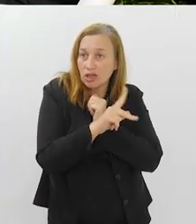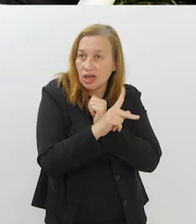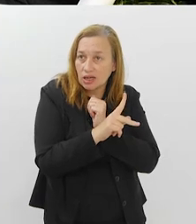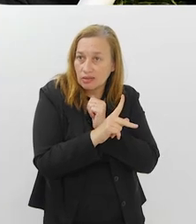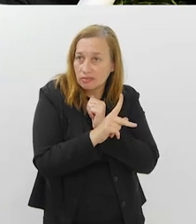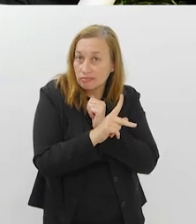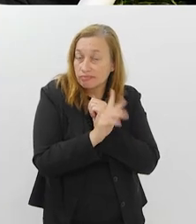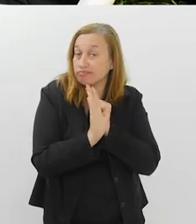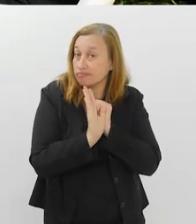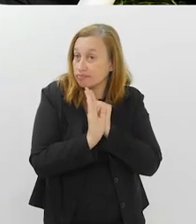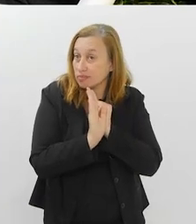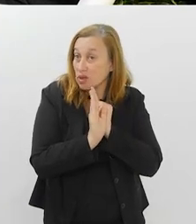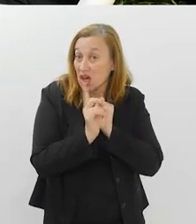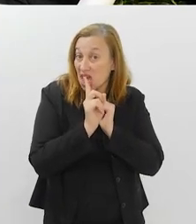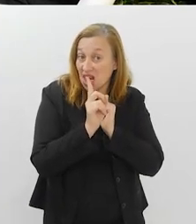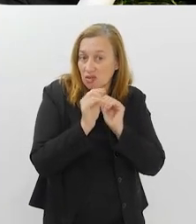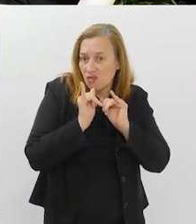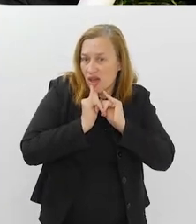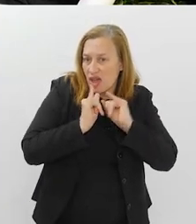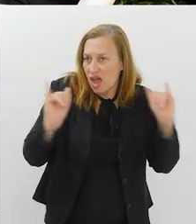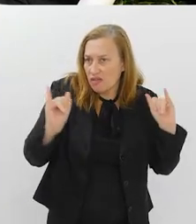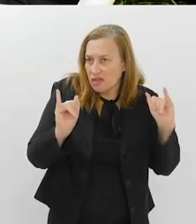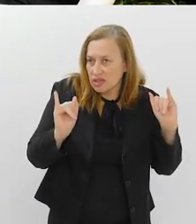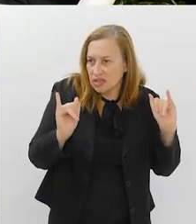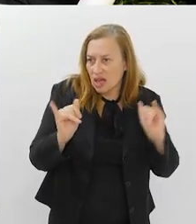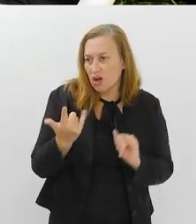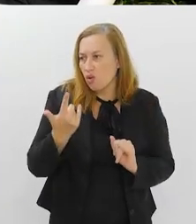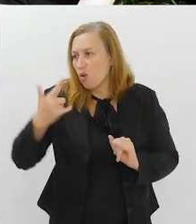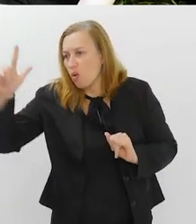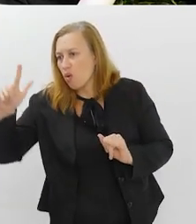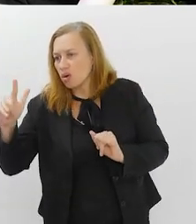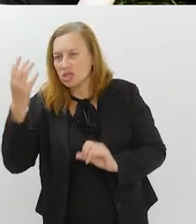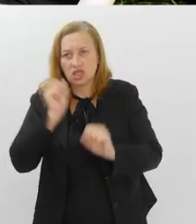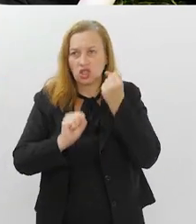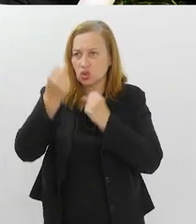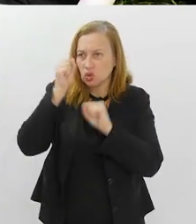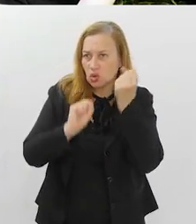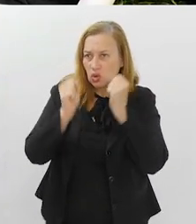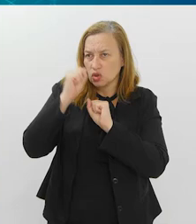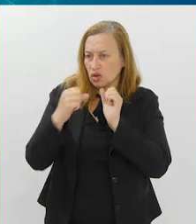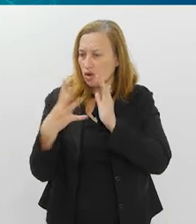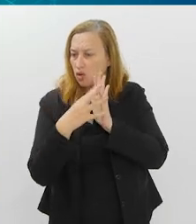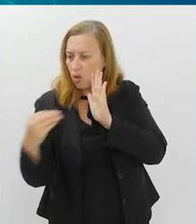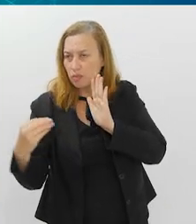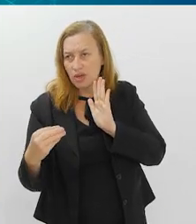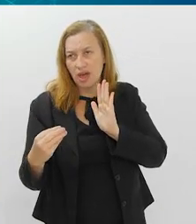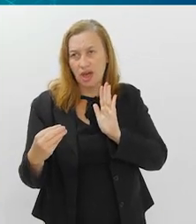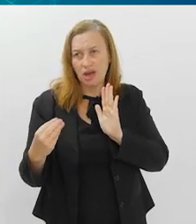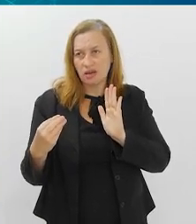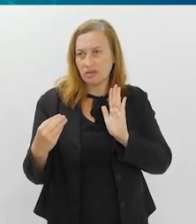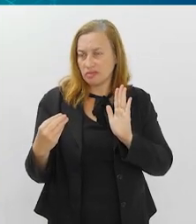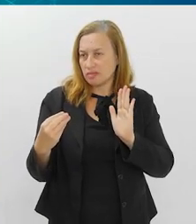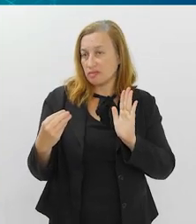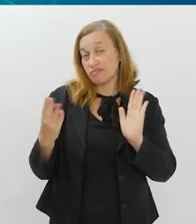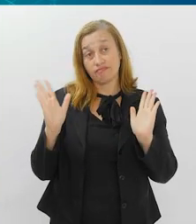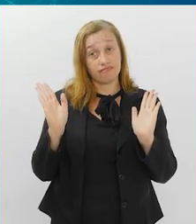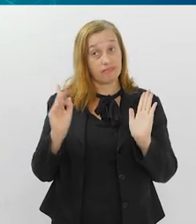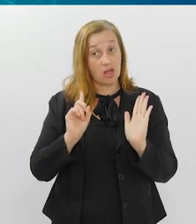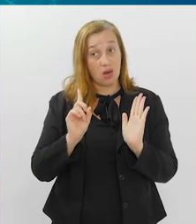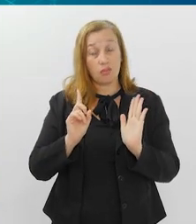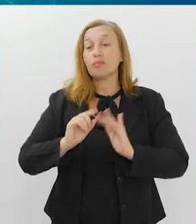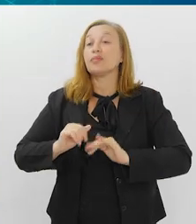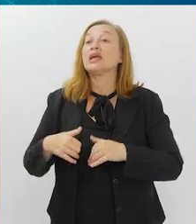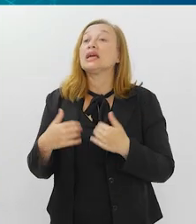dela, né, ela não vai dividir isso com uma outra indústria que pode querer fazer a vacina dele,